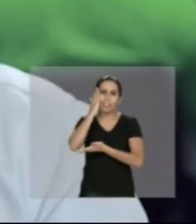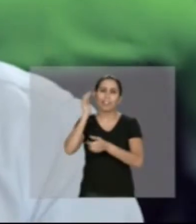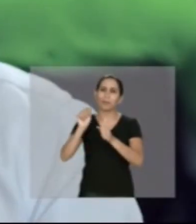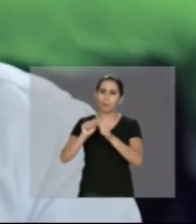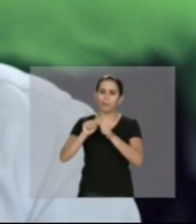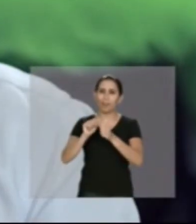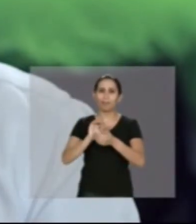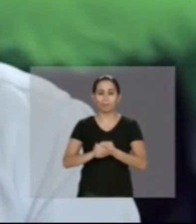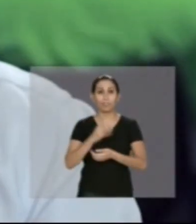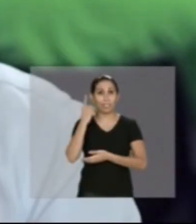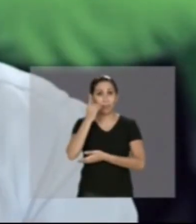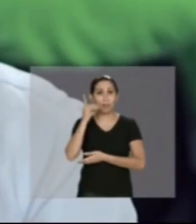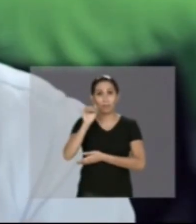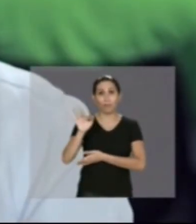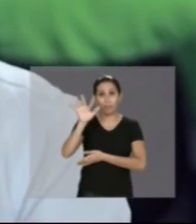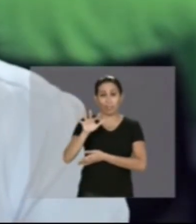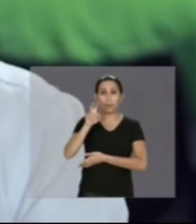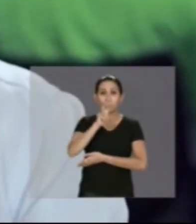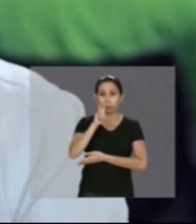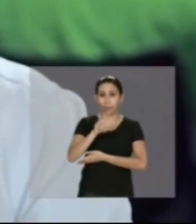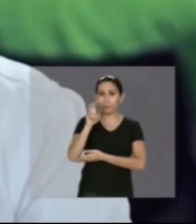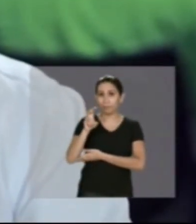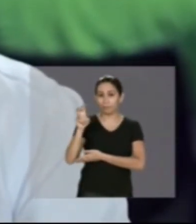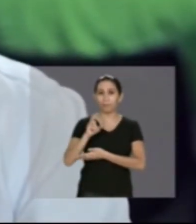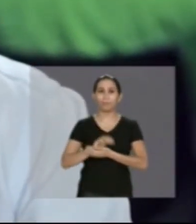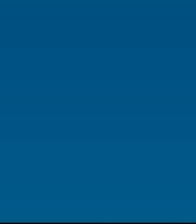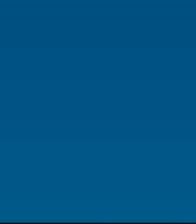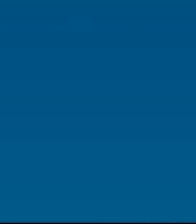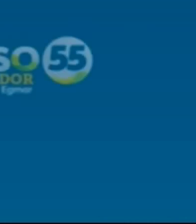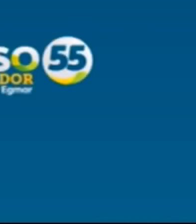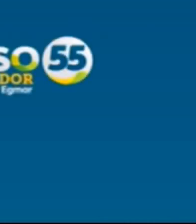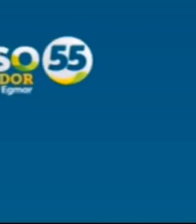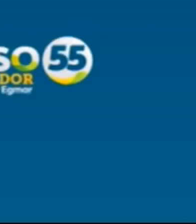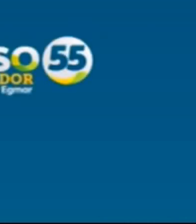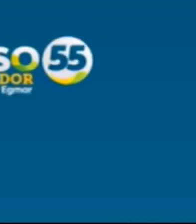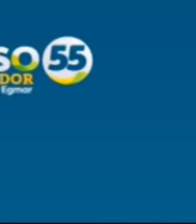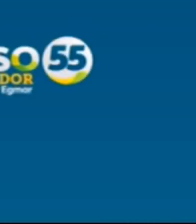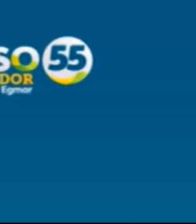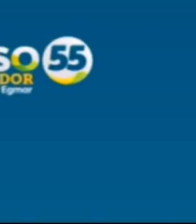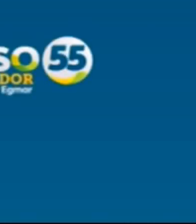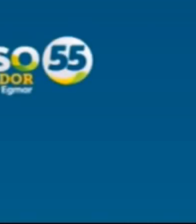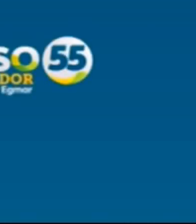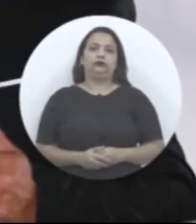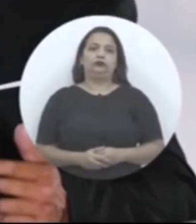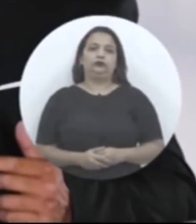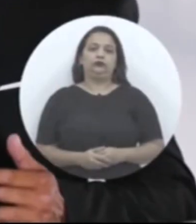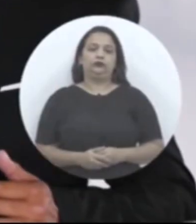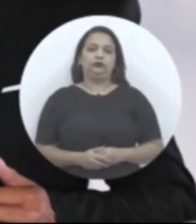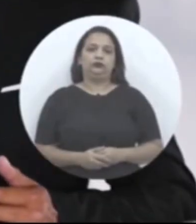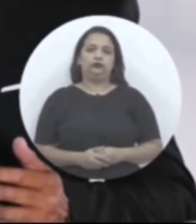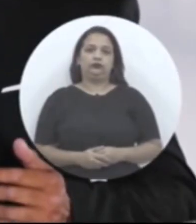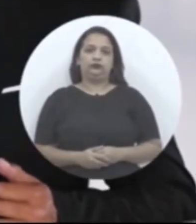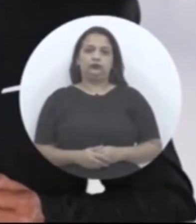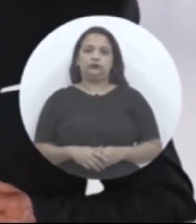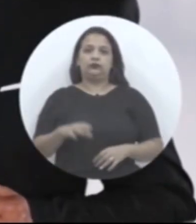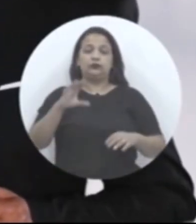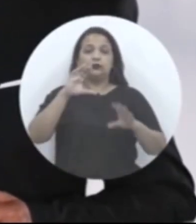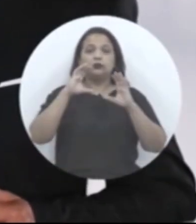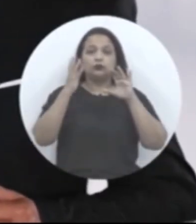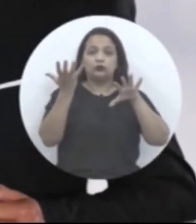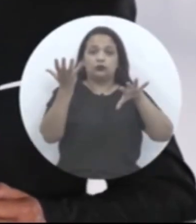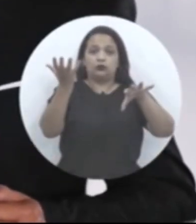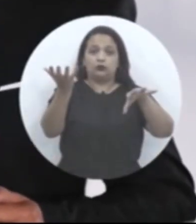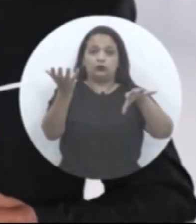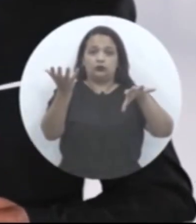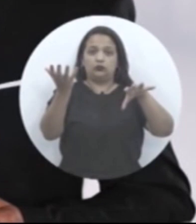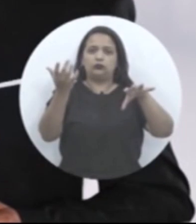força do trabalho. Renato Santana é gente que faz. Para a Federal, 5555. Meu nome é Wilson Nobre.